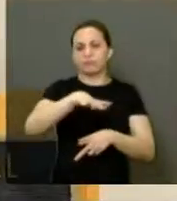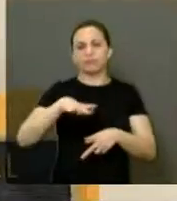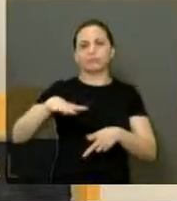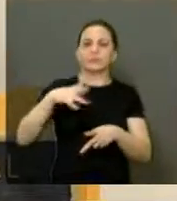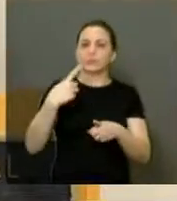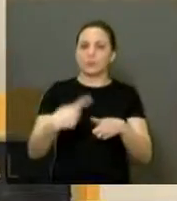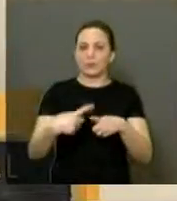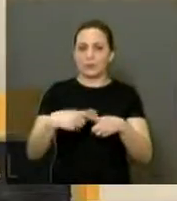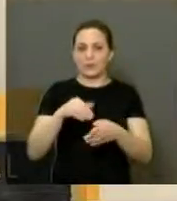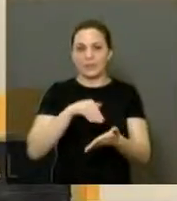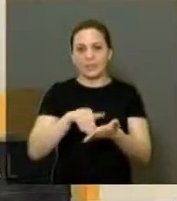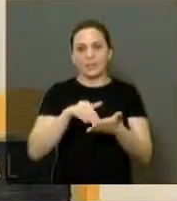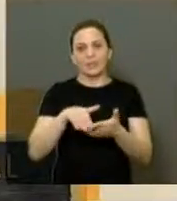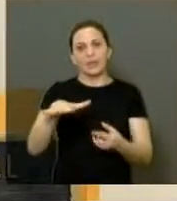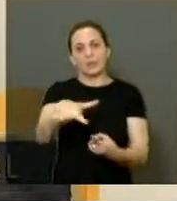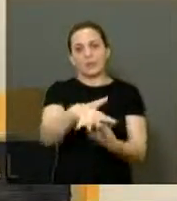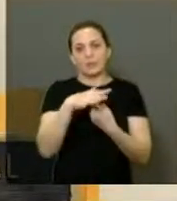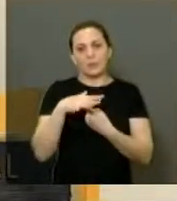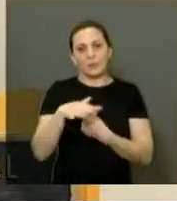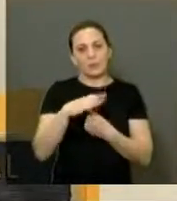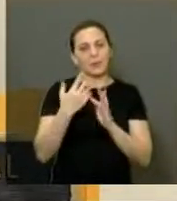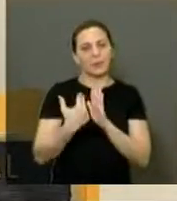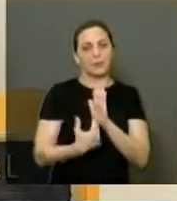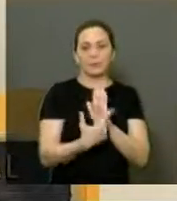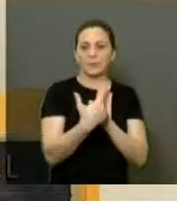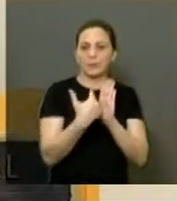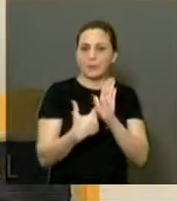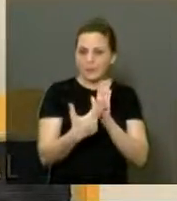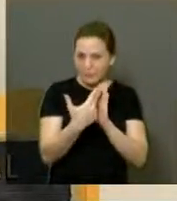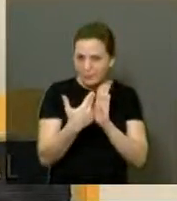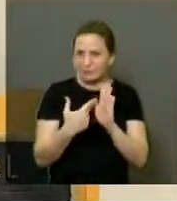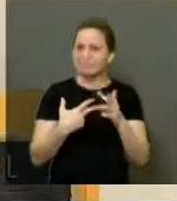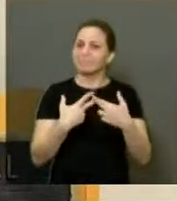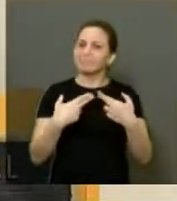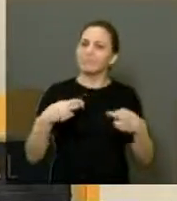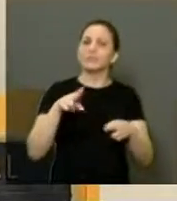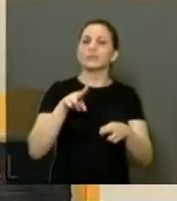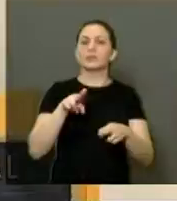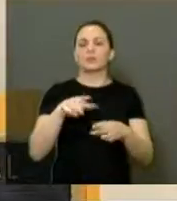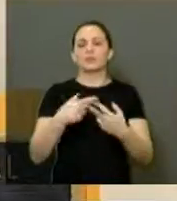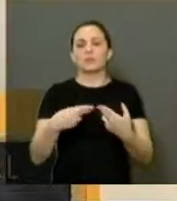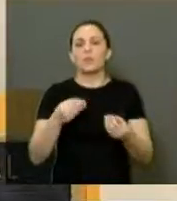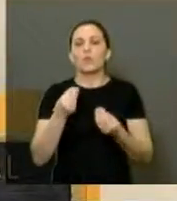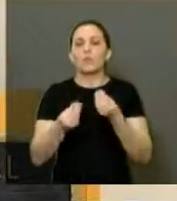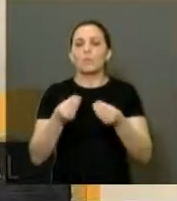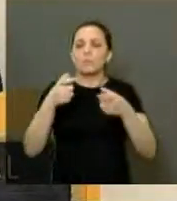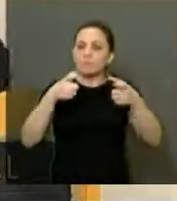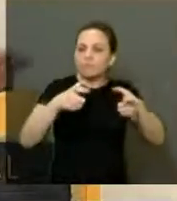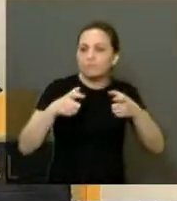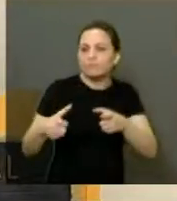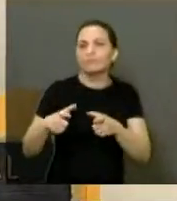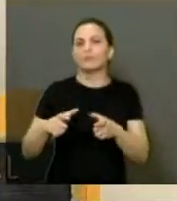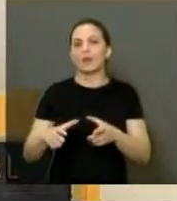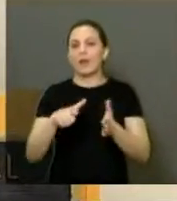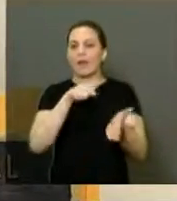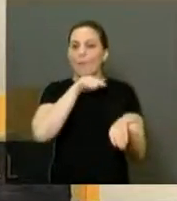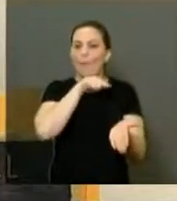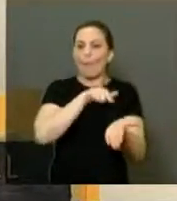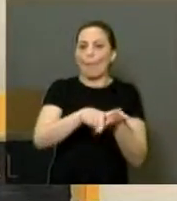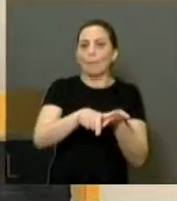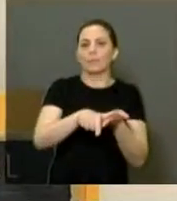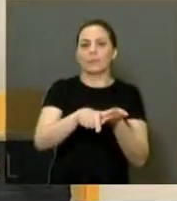Secretaria do Meio Ambiente já está mapeando o bairro para que sejam feitas limpezas.